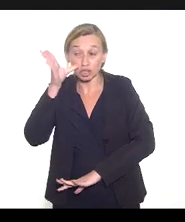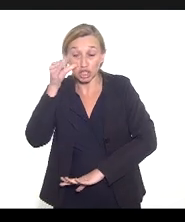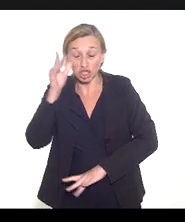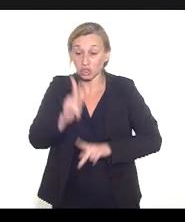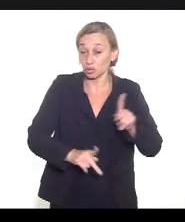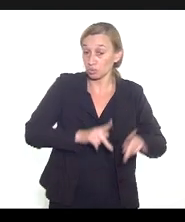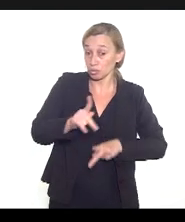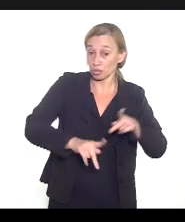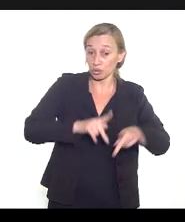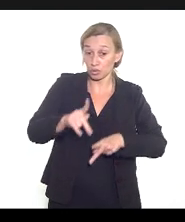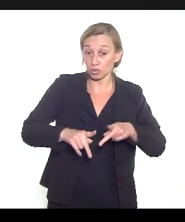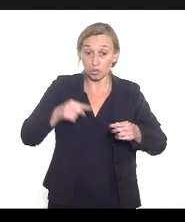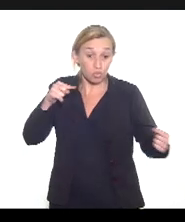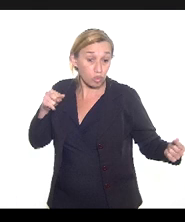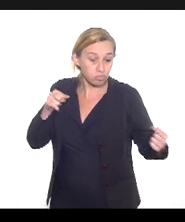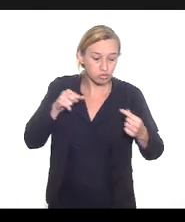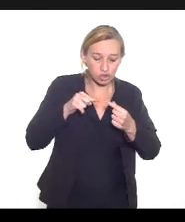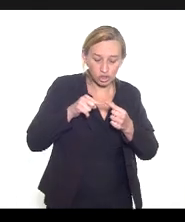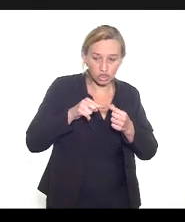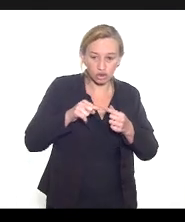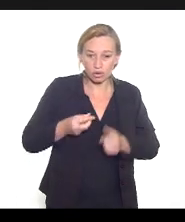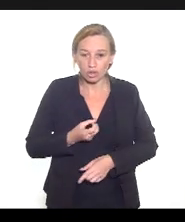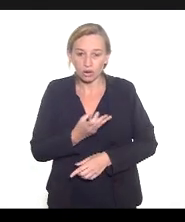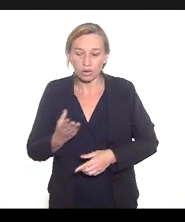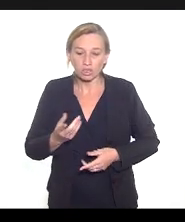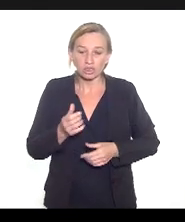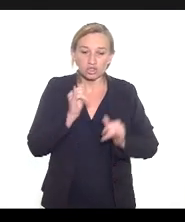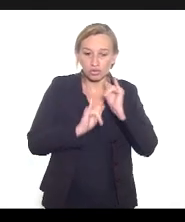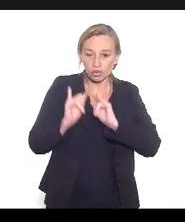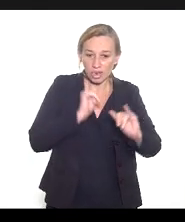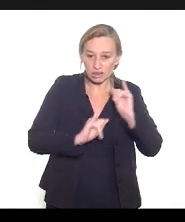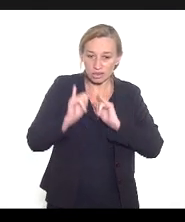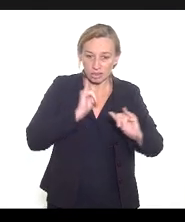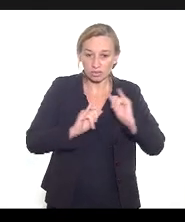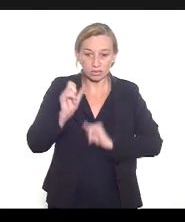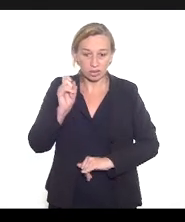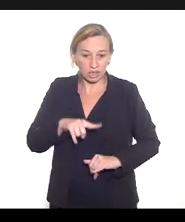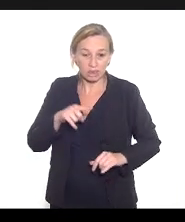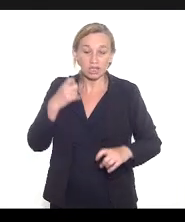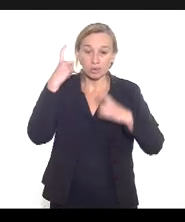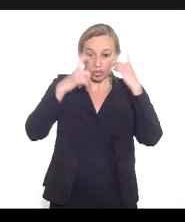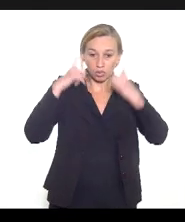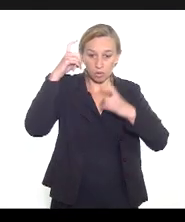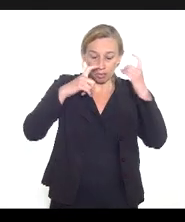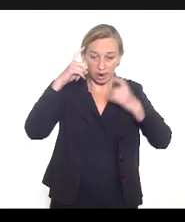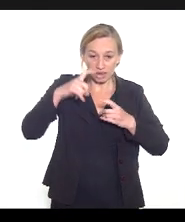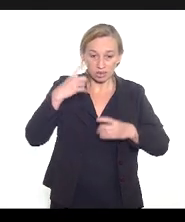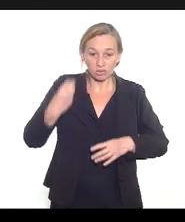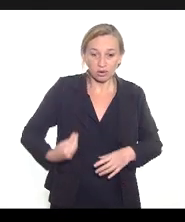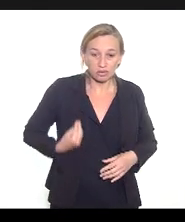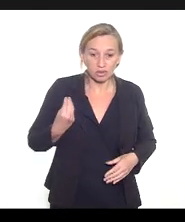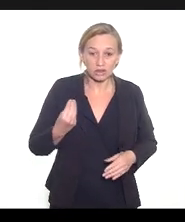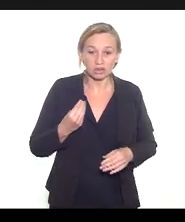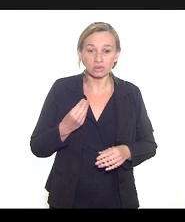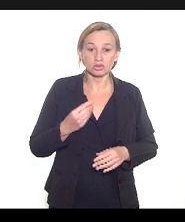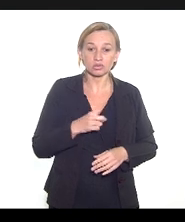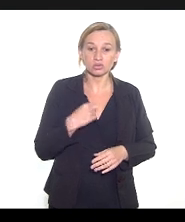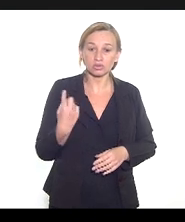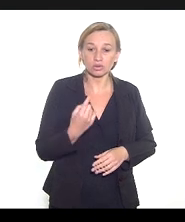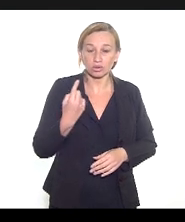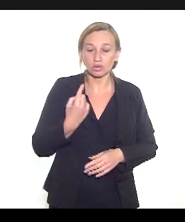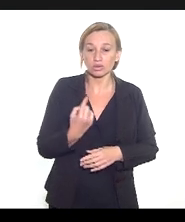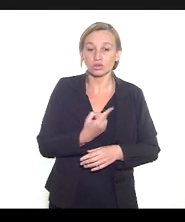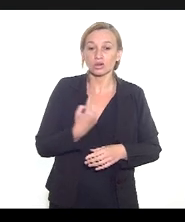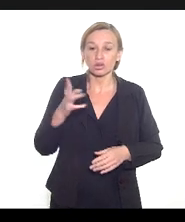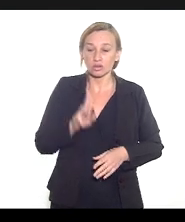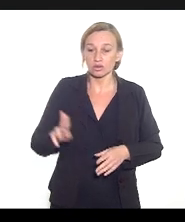população objetivo com ampla divulgação né preocupada aí com o bem-estar do nosso usuário do sistema